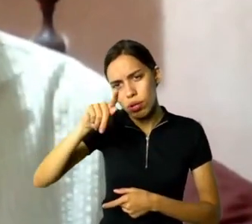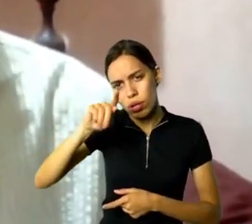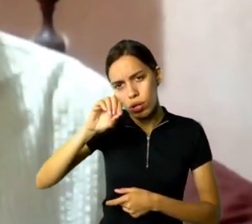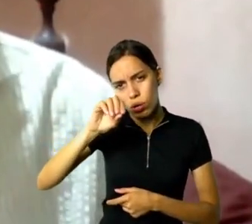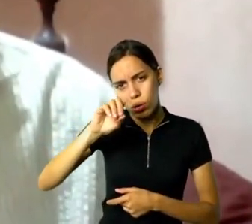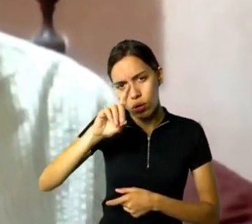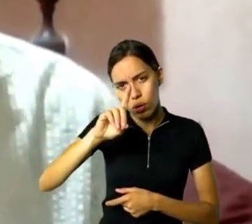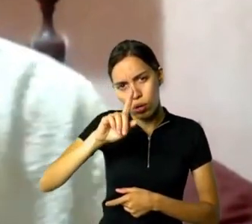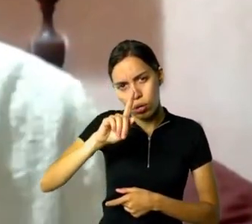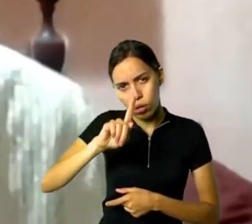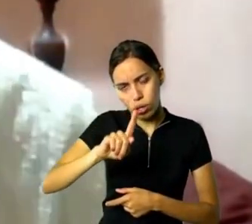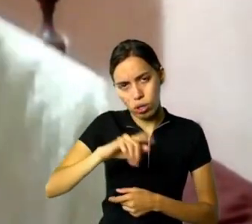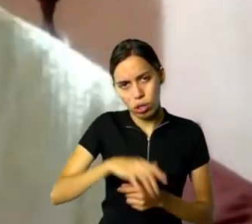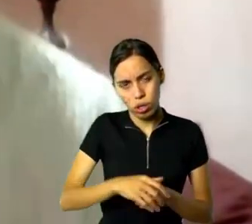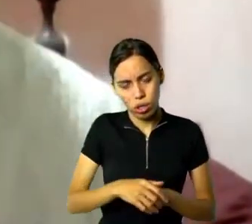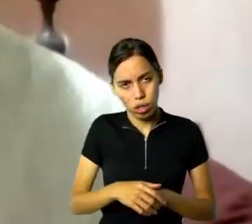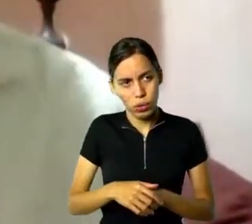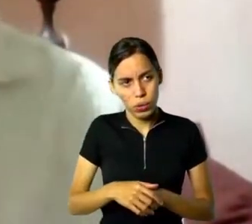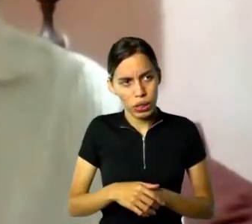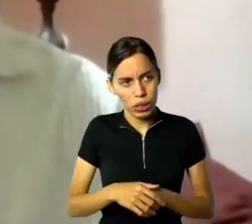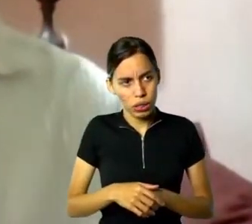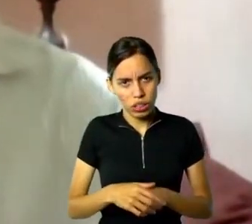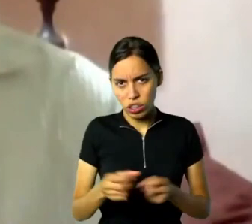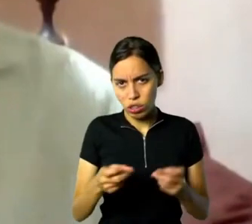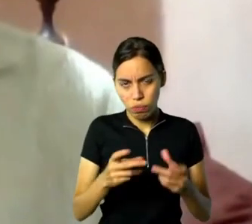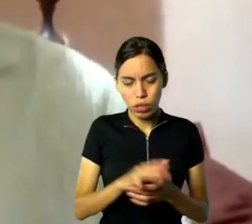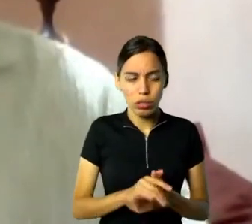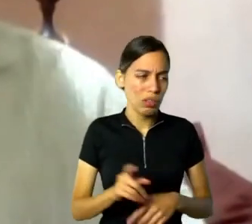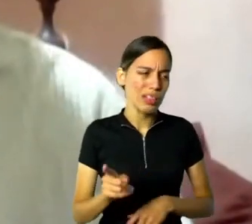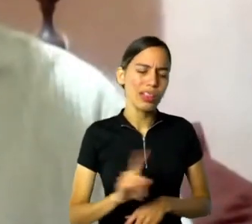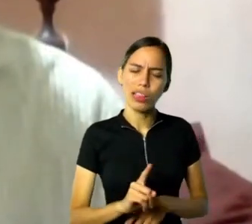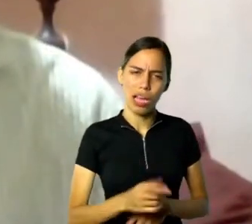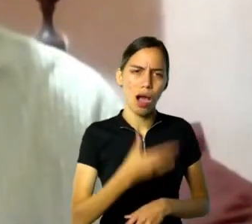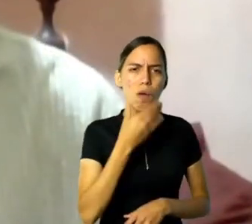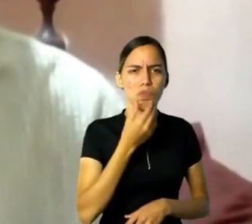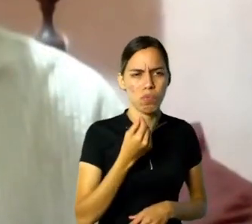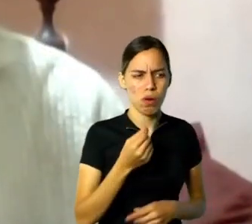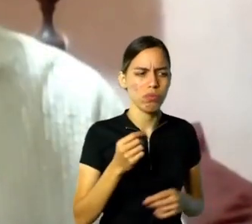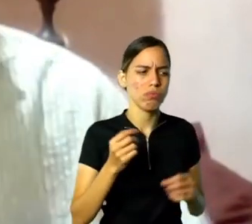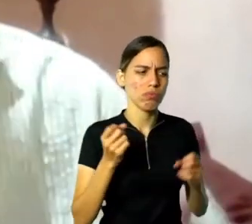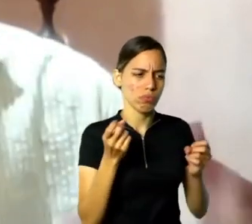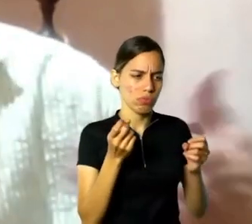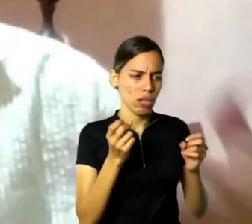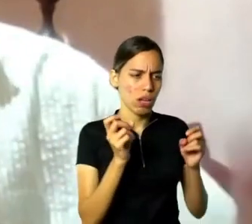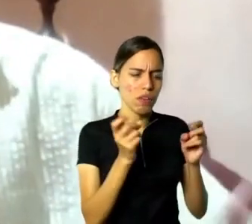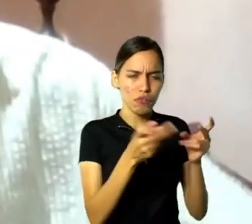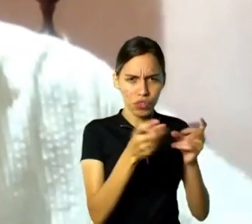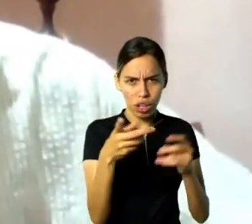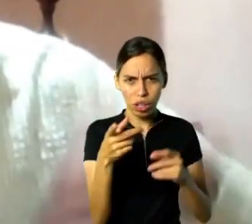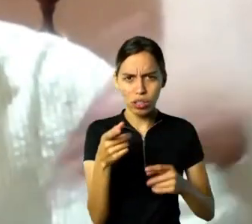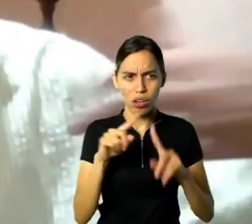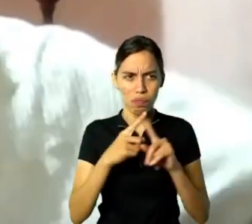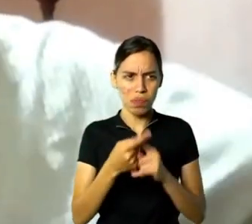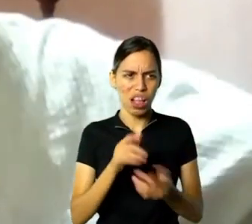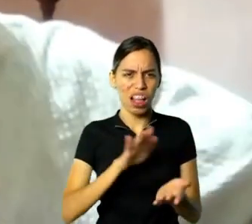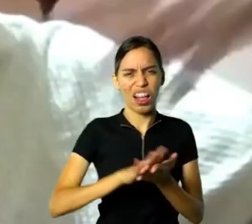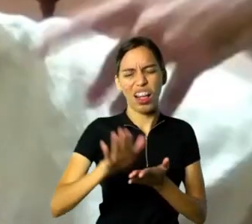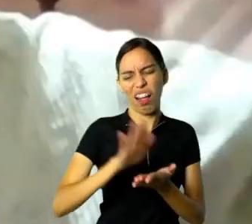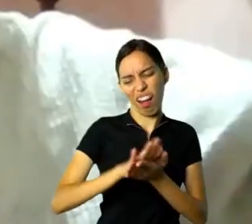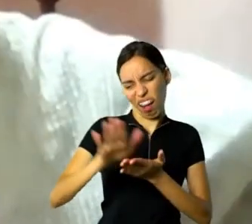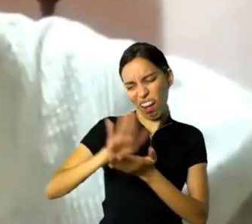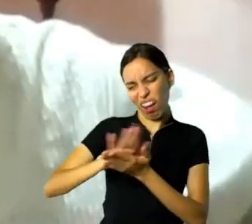inclusive ele gastava, quando ele estava bêbado, ele tinha um problema com o alcoolismo, ele gastava de uma maneira